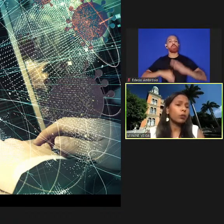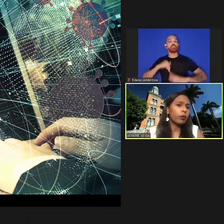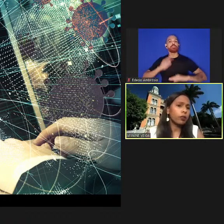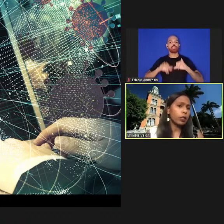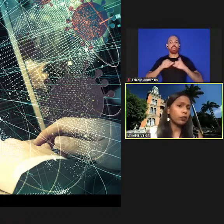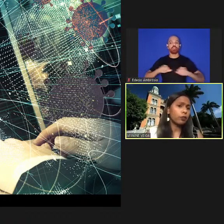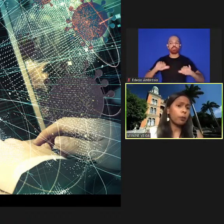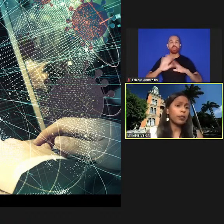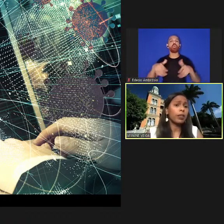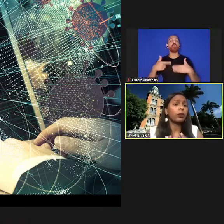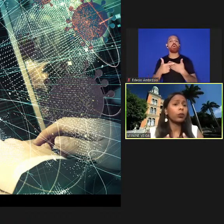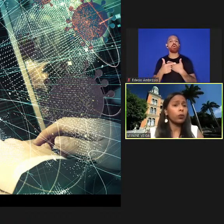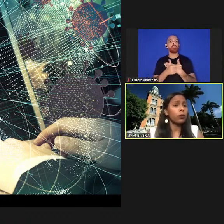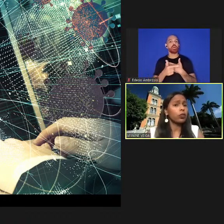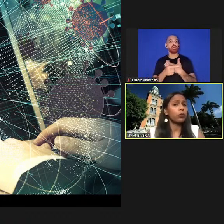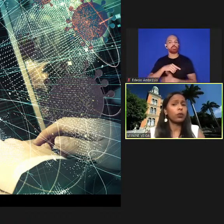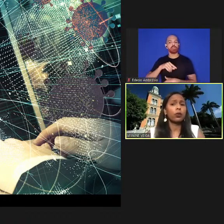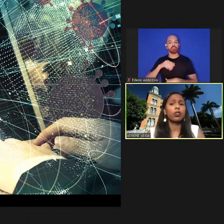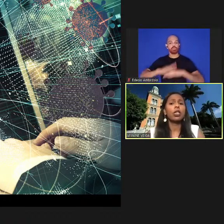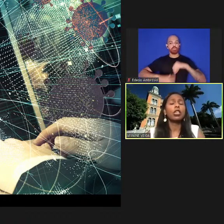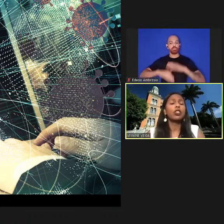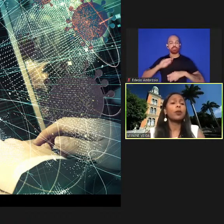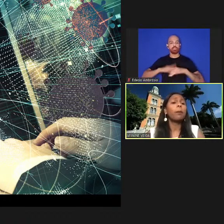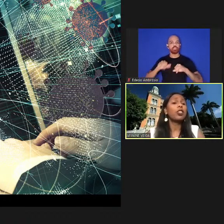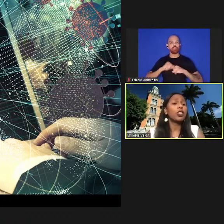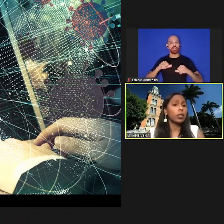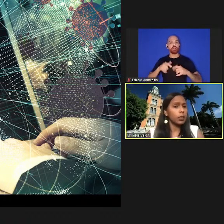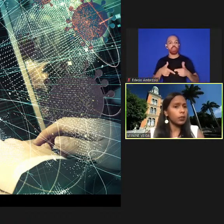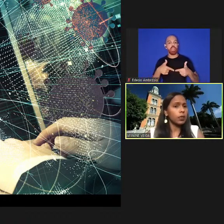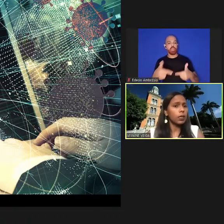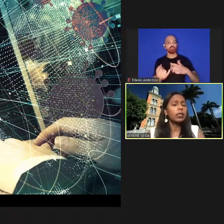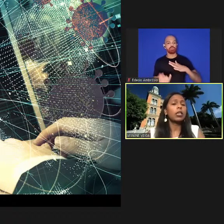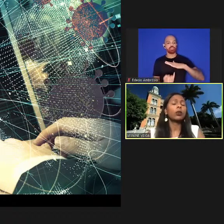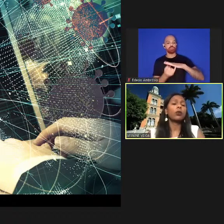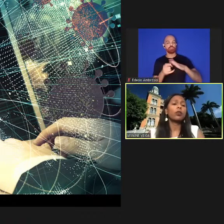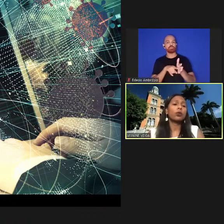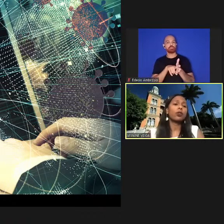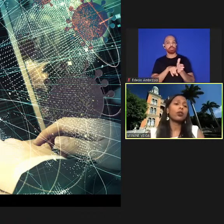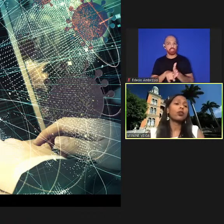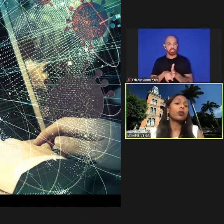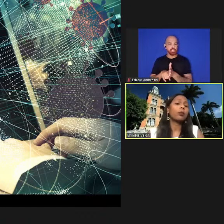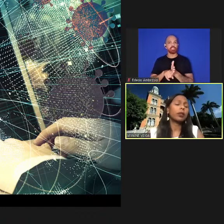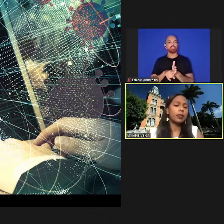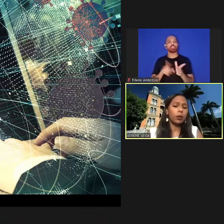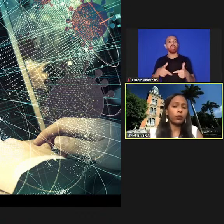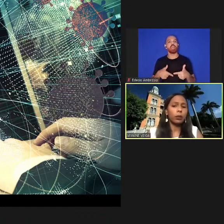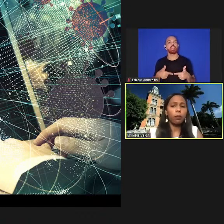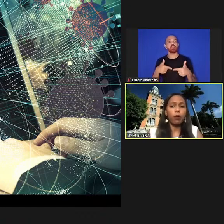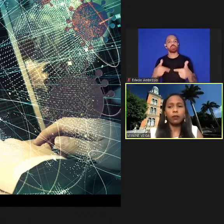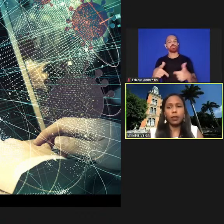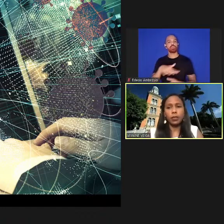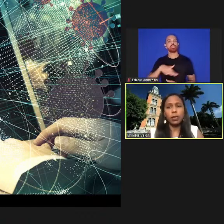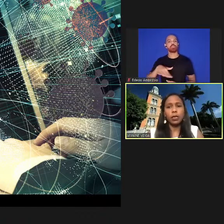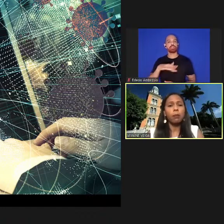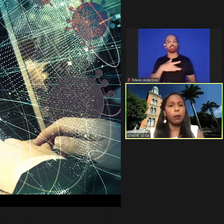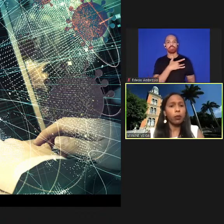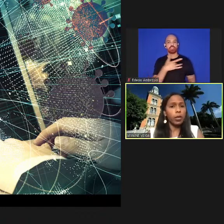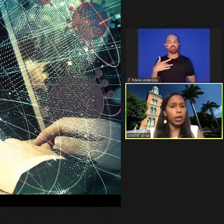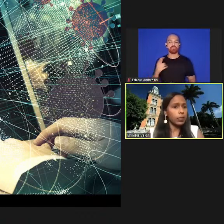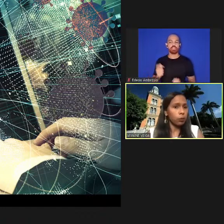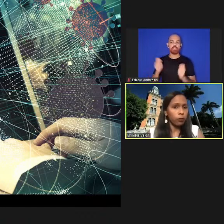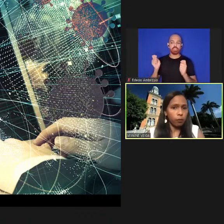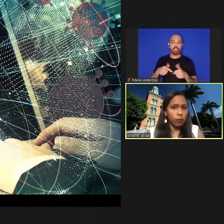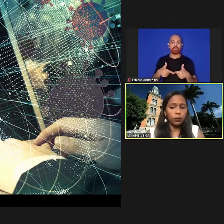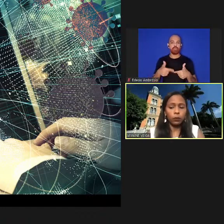papel dos profissionais de informação que atuam em instituições de pesquisa que atuam em instituições do campo da saúde podem fazer para